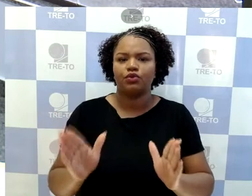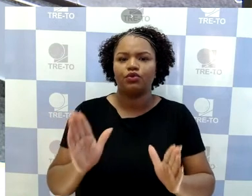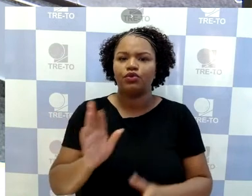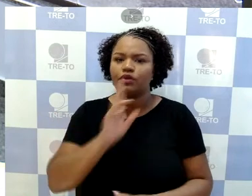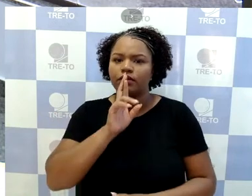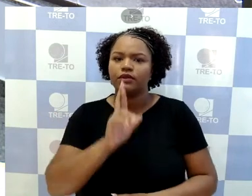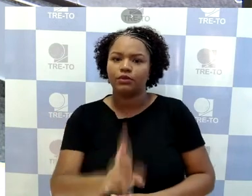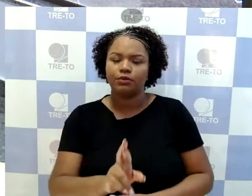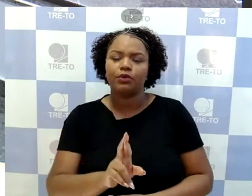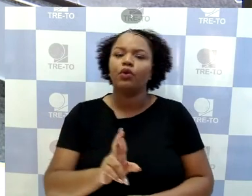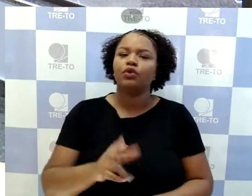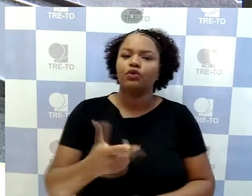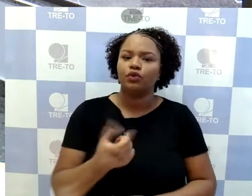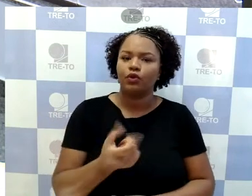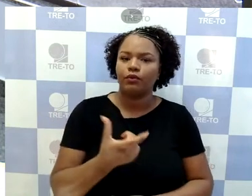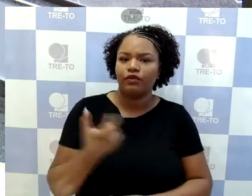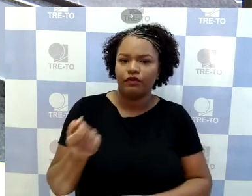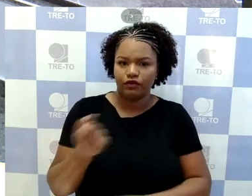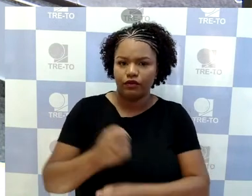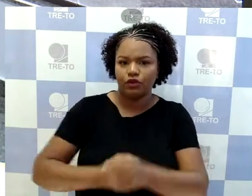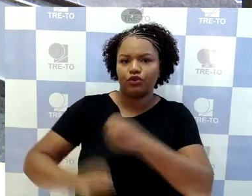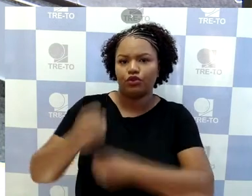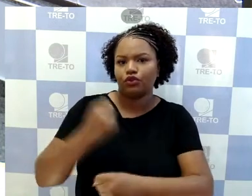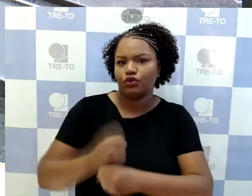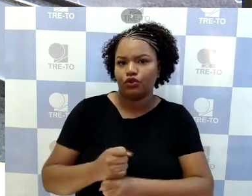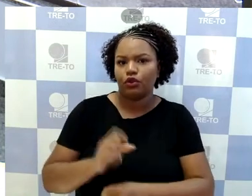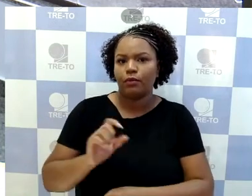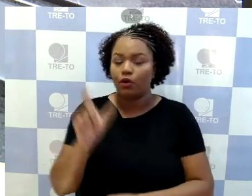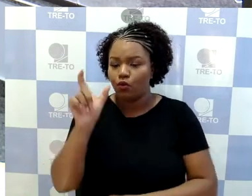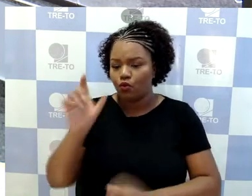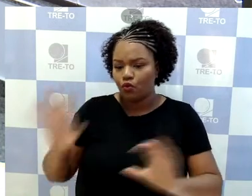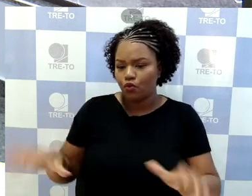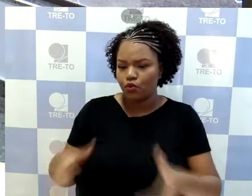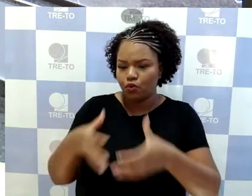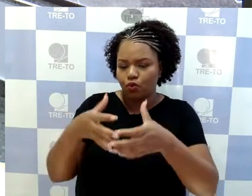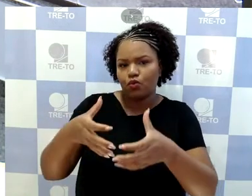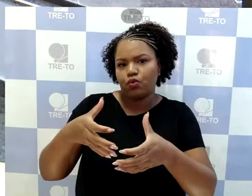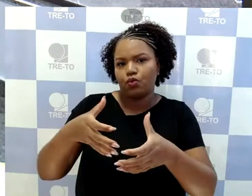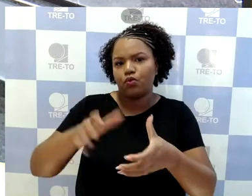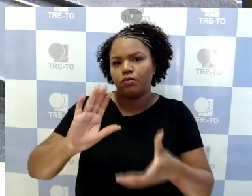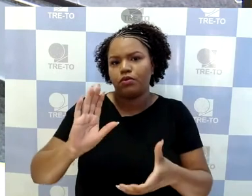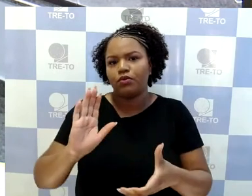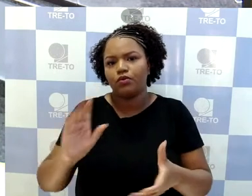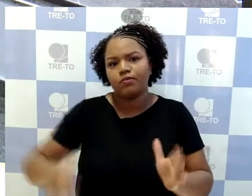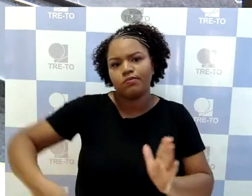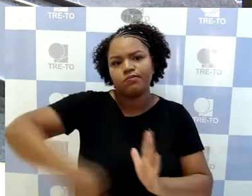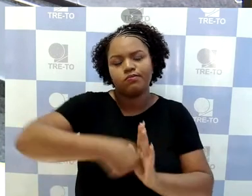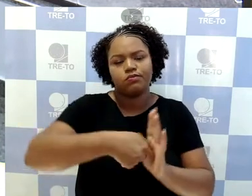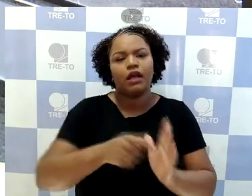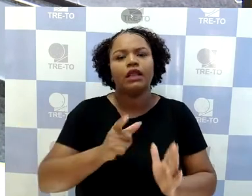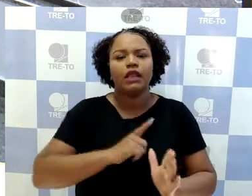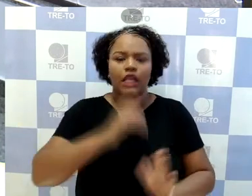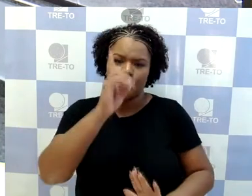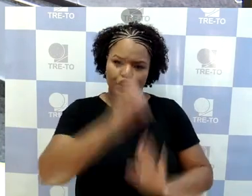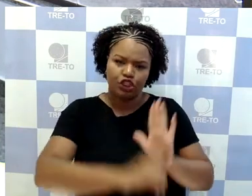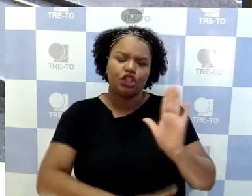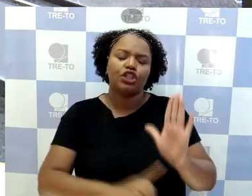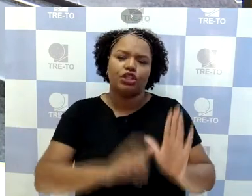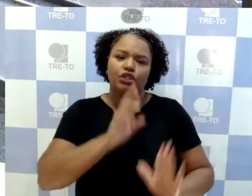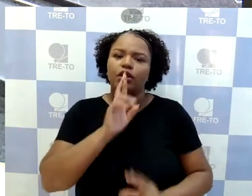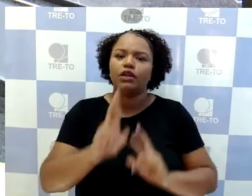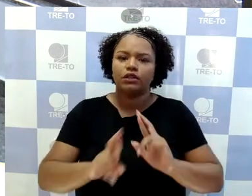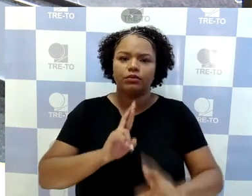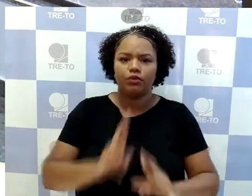pelo grupo do recorrente. Existem outros direitos de resposta que provavelmente aportarão ainda, porque ainda estão